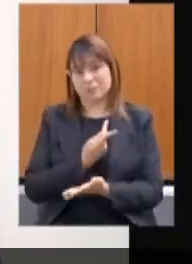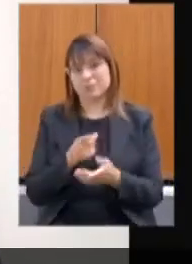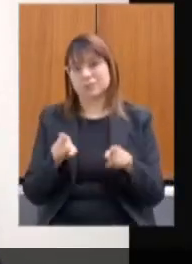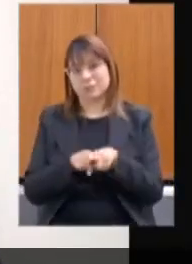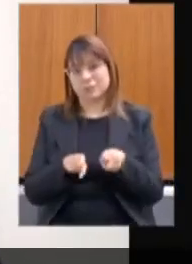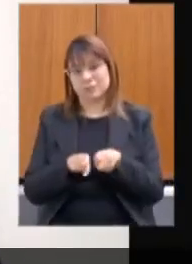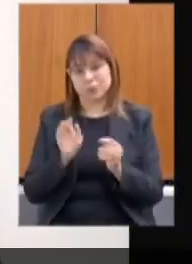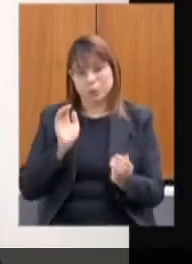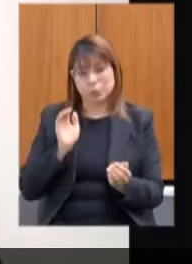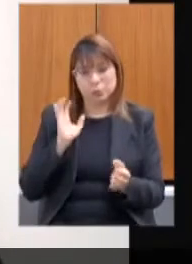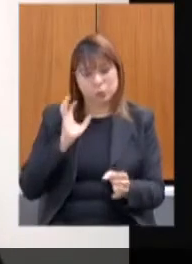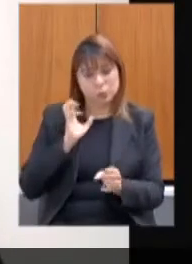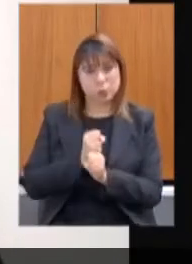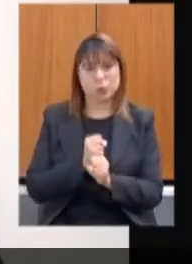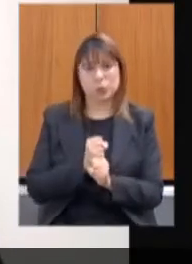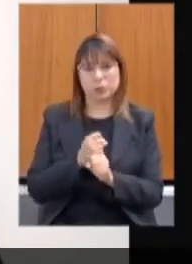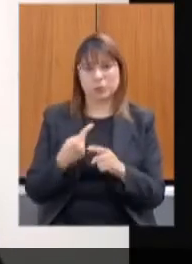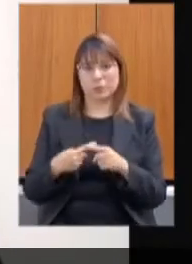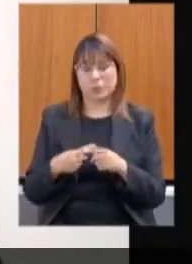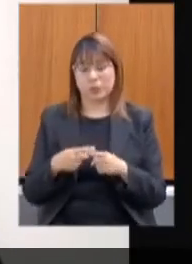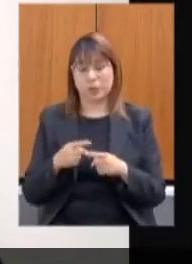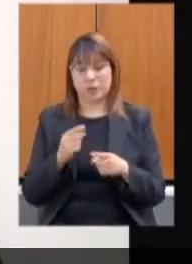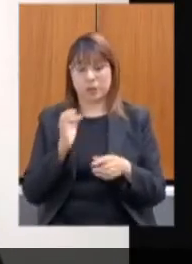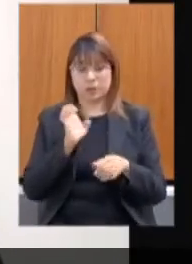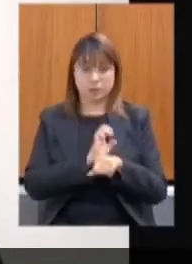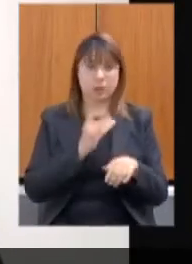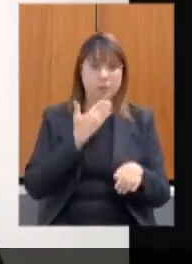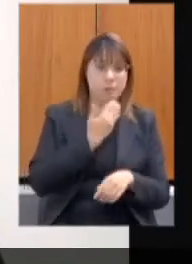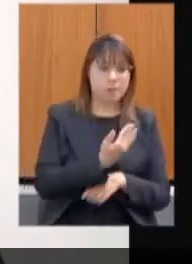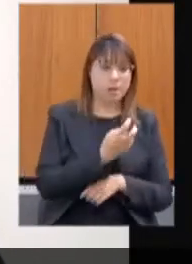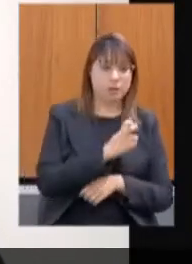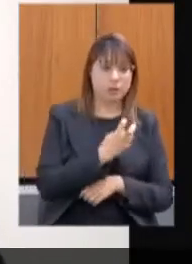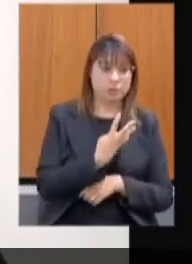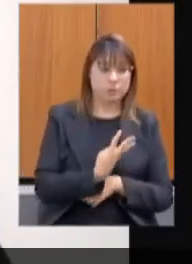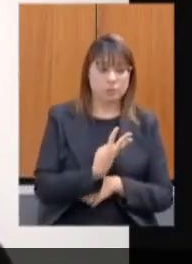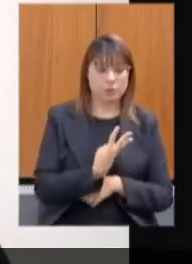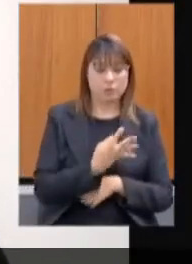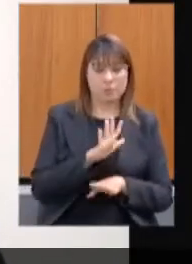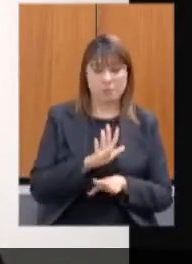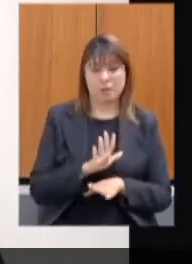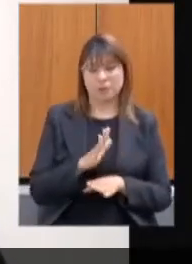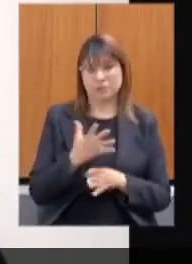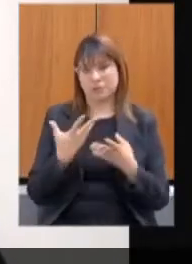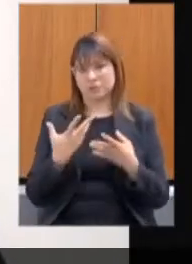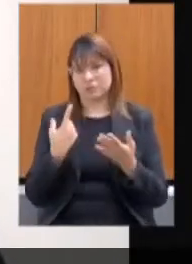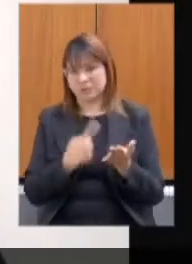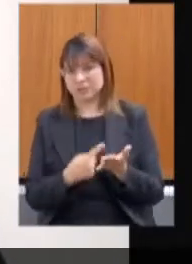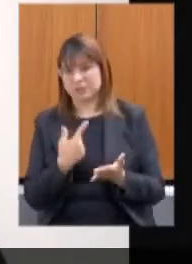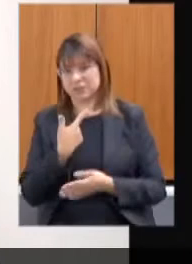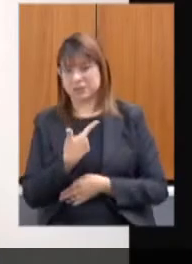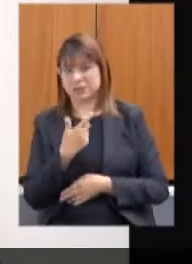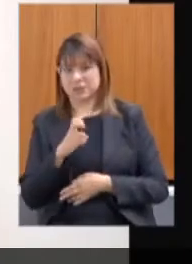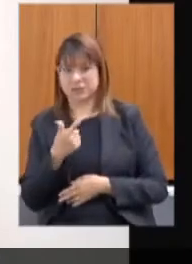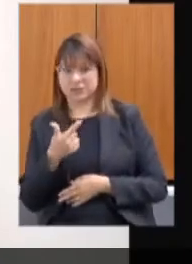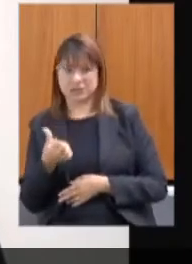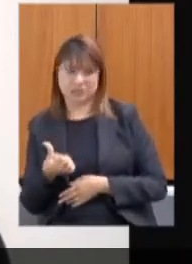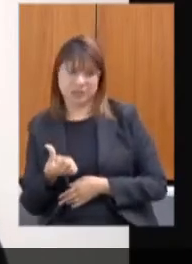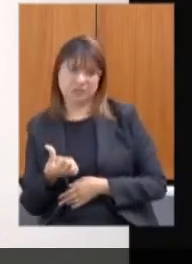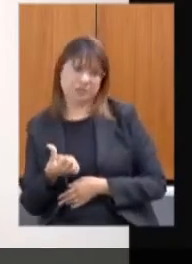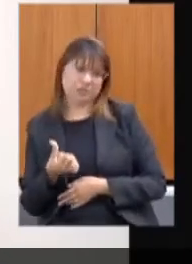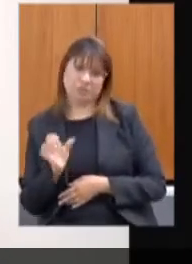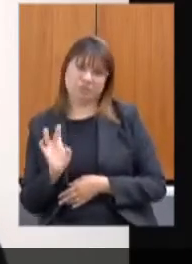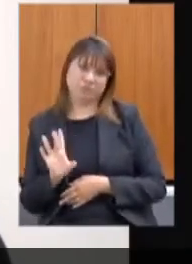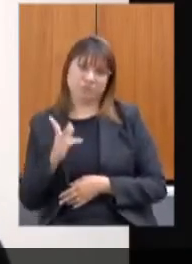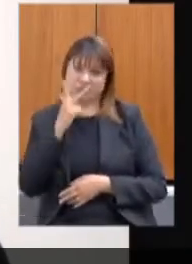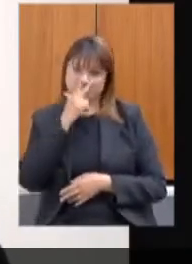ao montante, se o Estado pede 54, fazer um acordo com 25, 26, é uma carteirinha de cinema aí